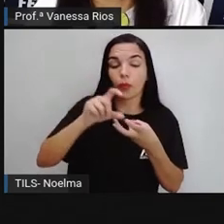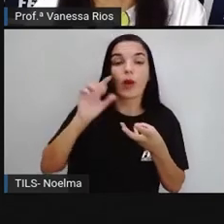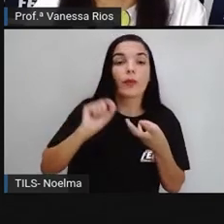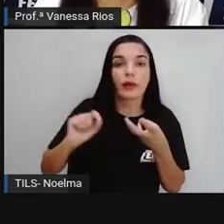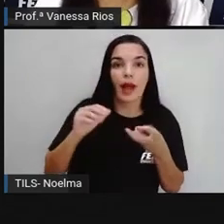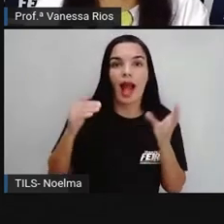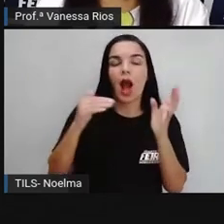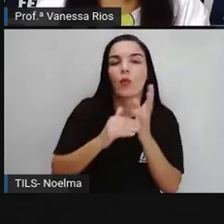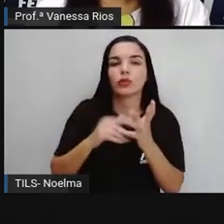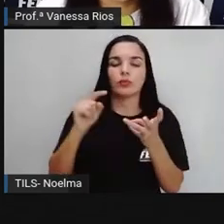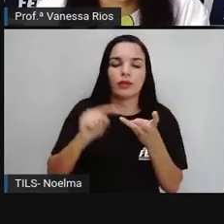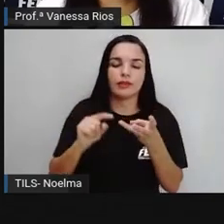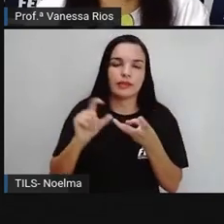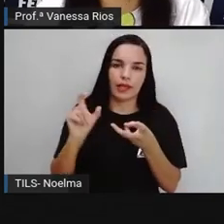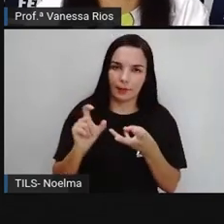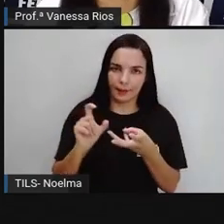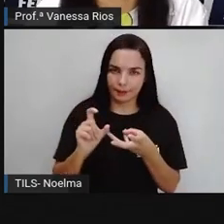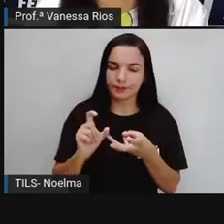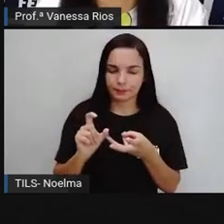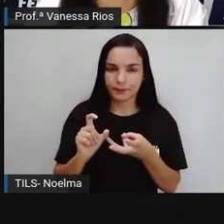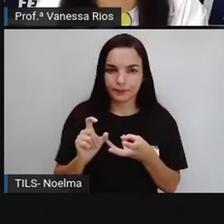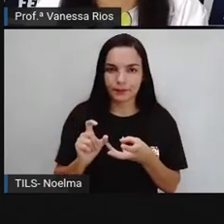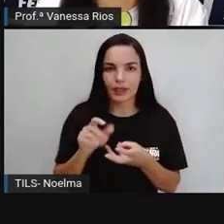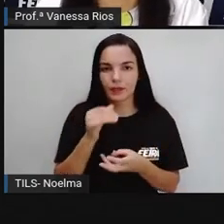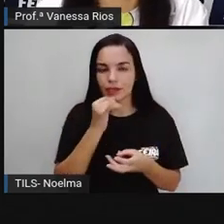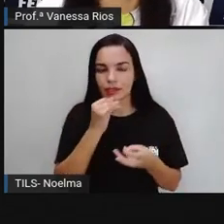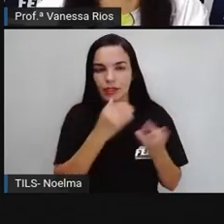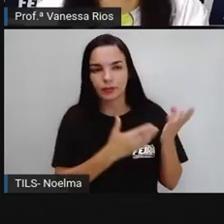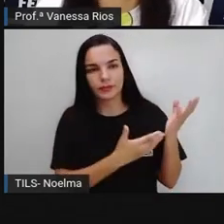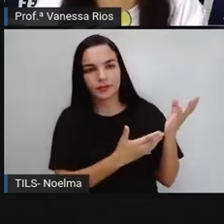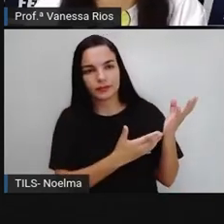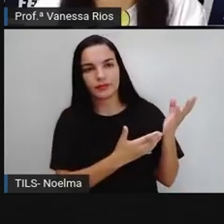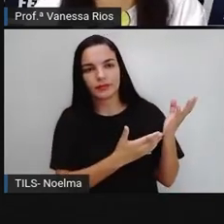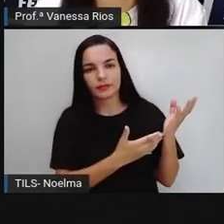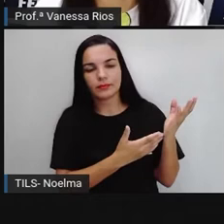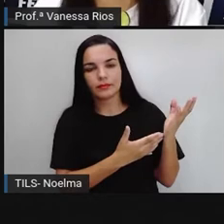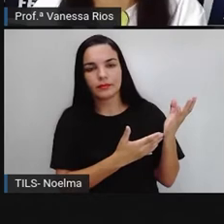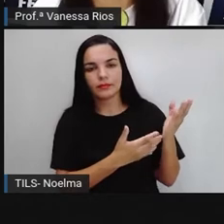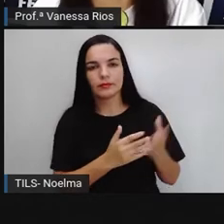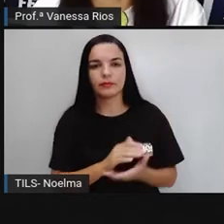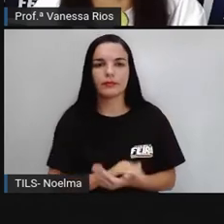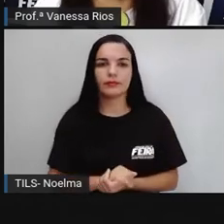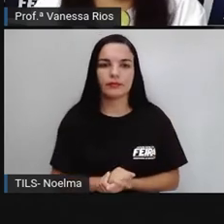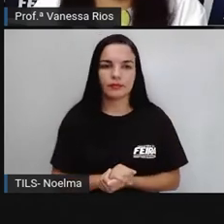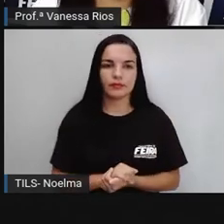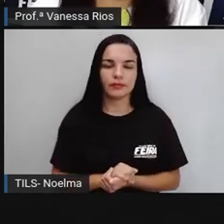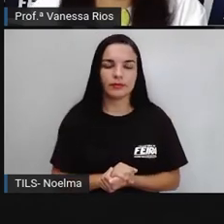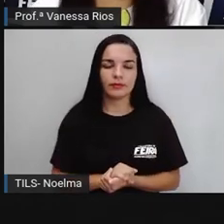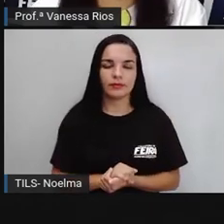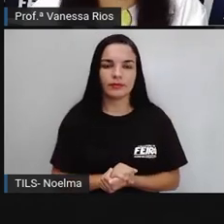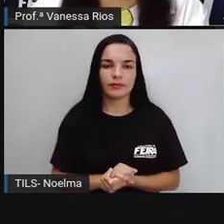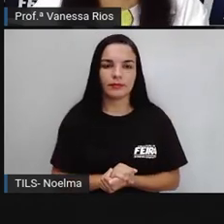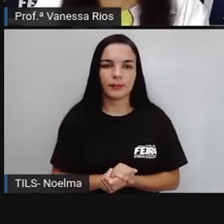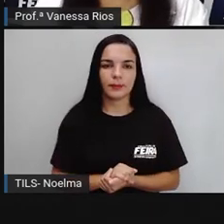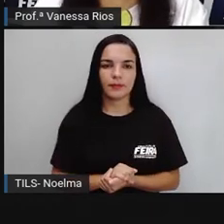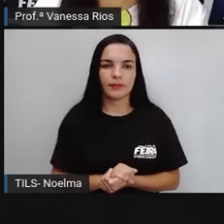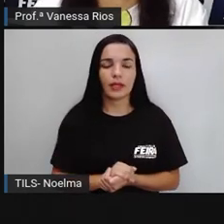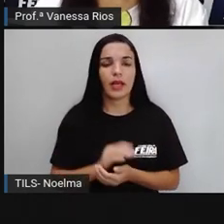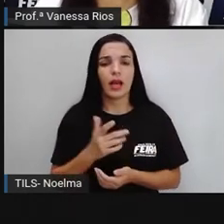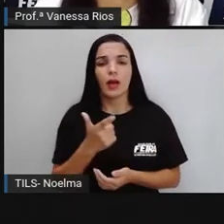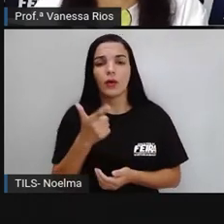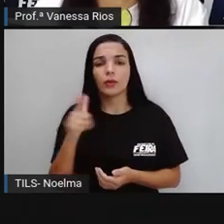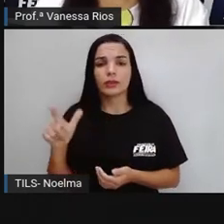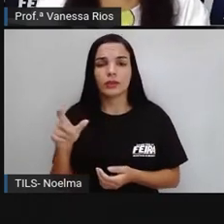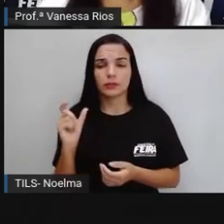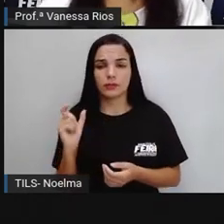tônica na última sílaba. Exemplo aí, café, cipó e bebê. Já as